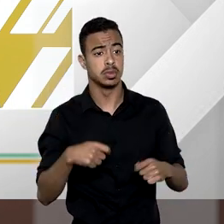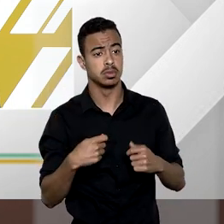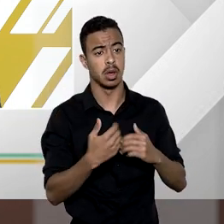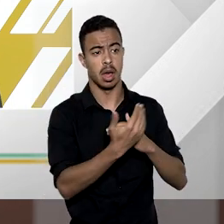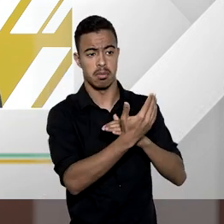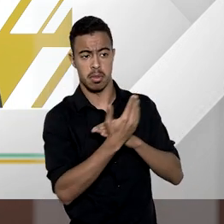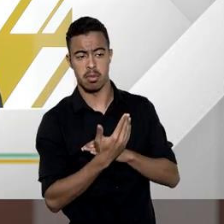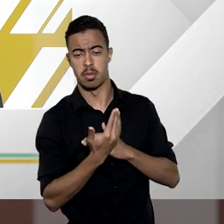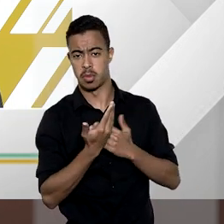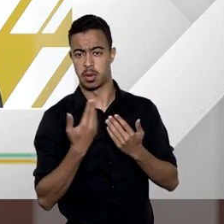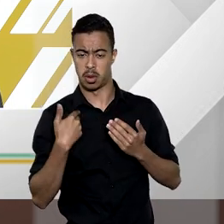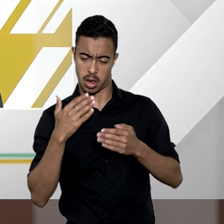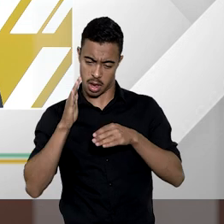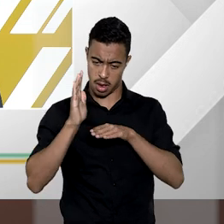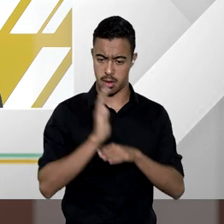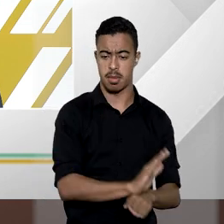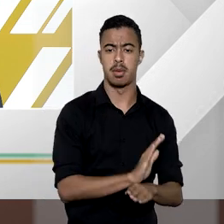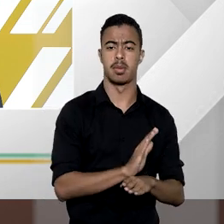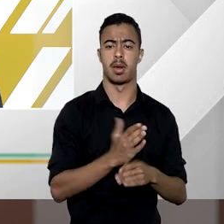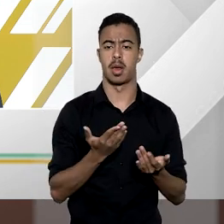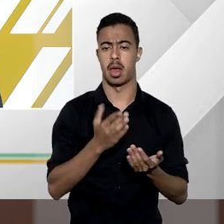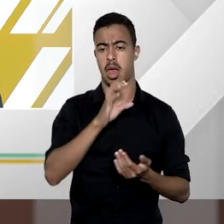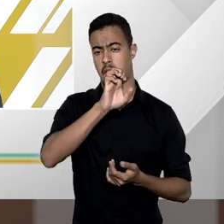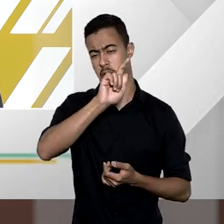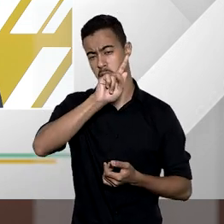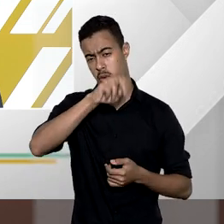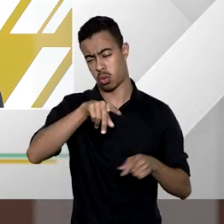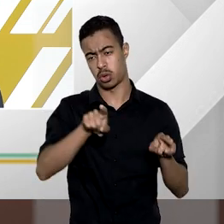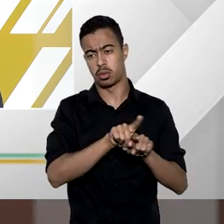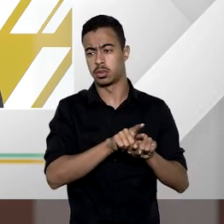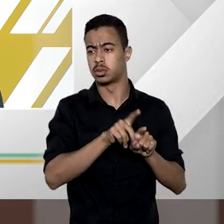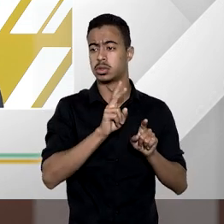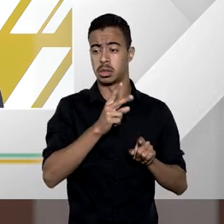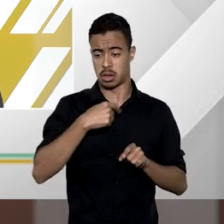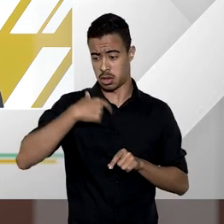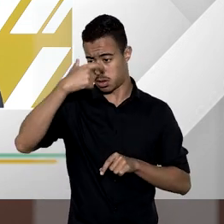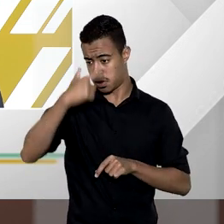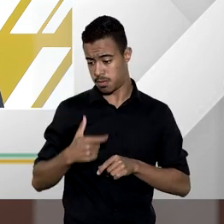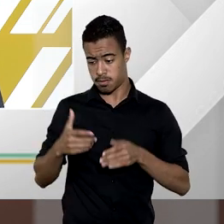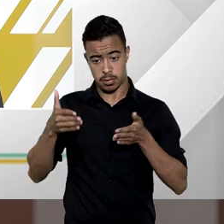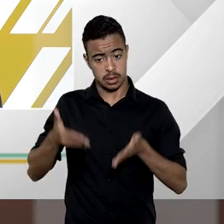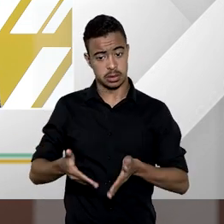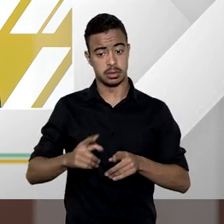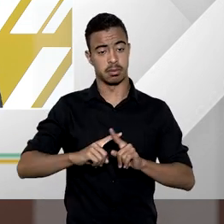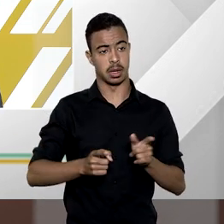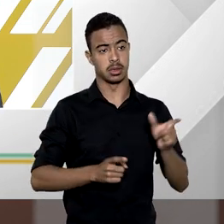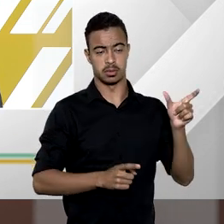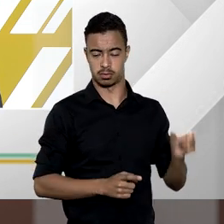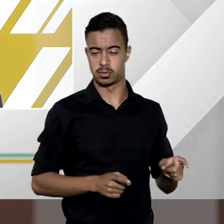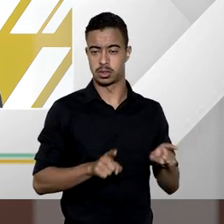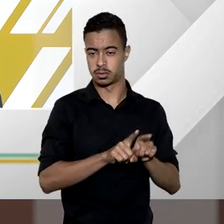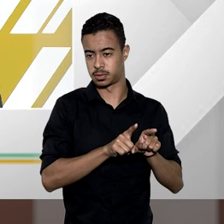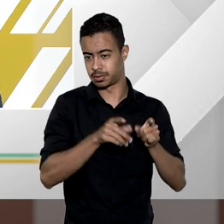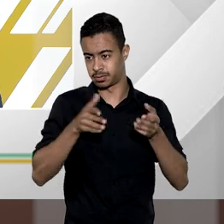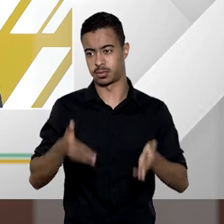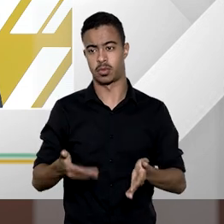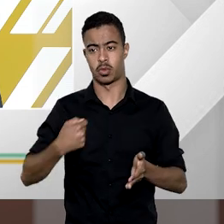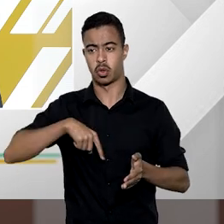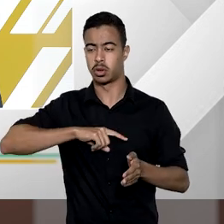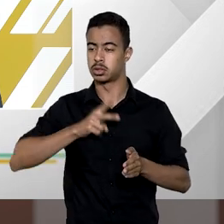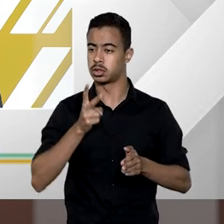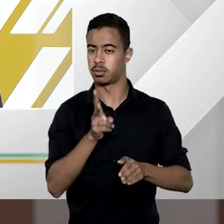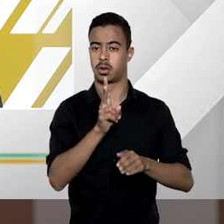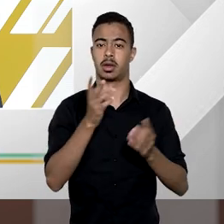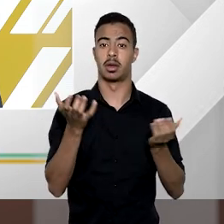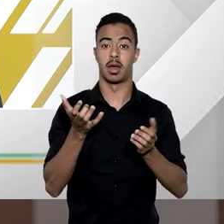creio que digo falo isso agora até em nome do Egon também pode contar não só com a minha presença mas a presença dele também estaremos